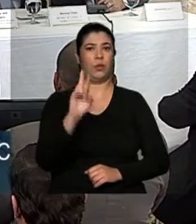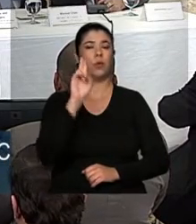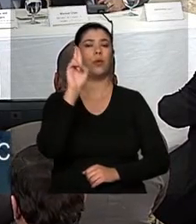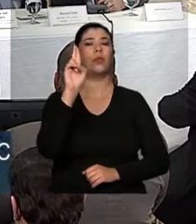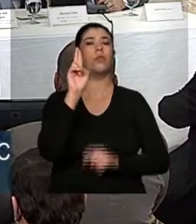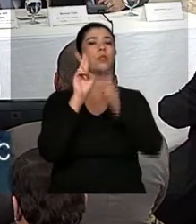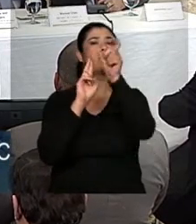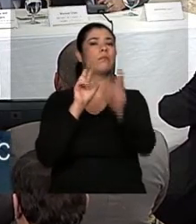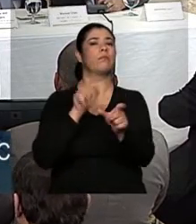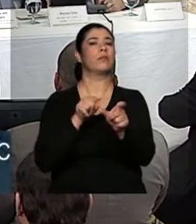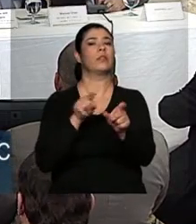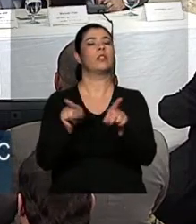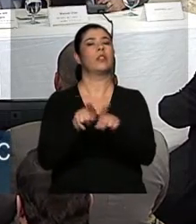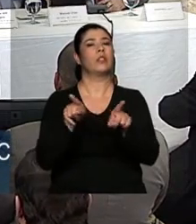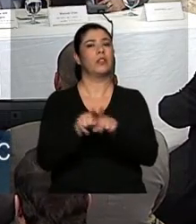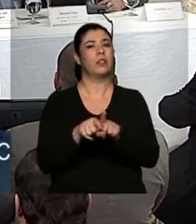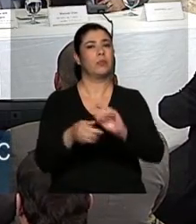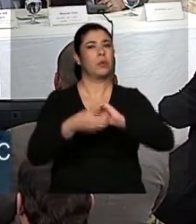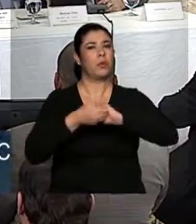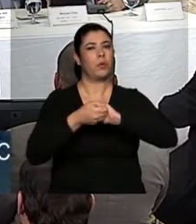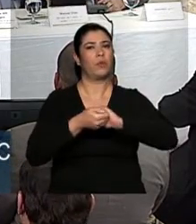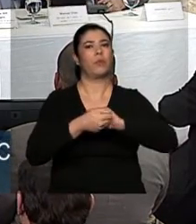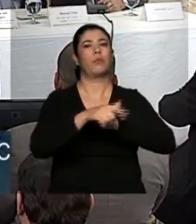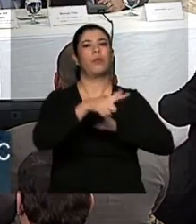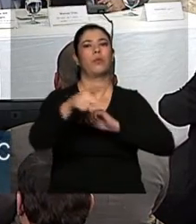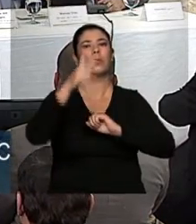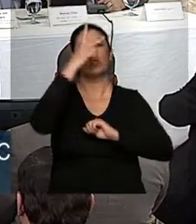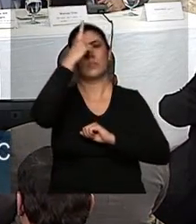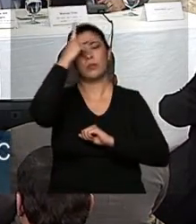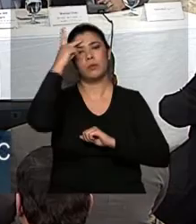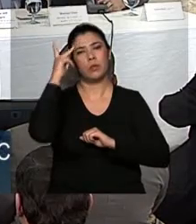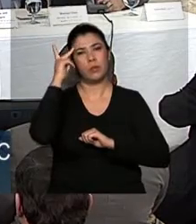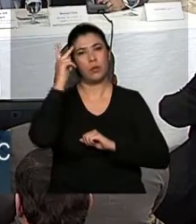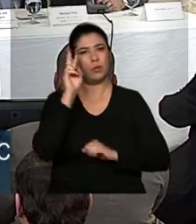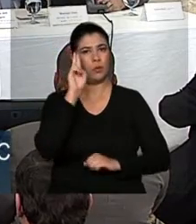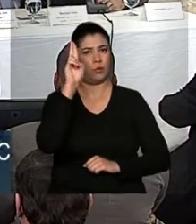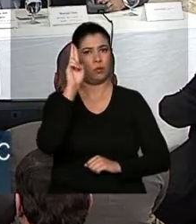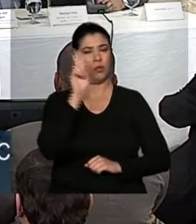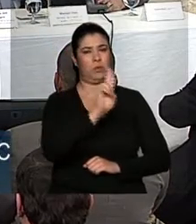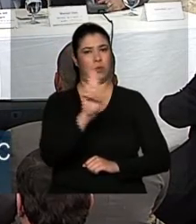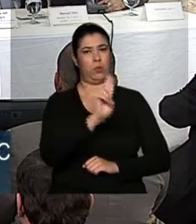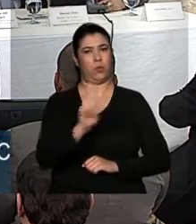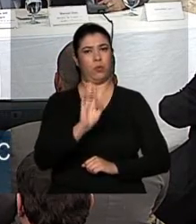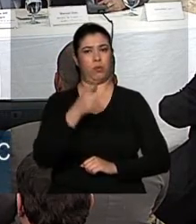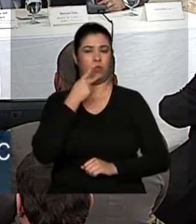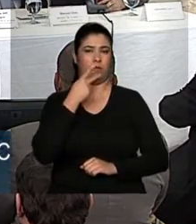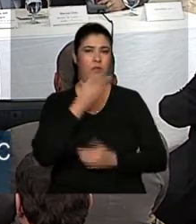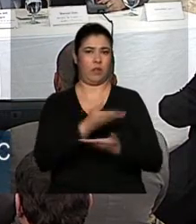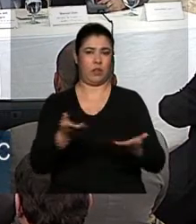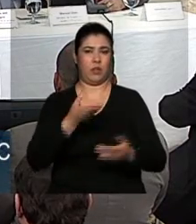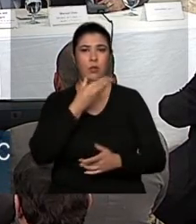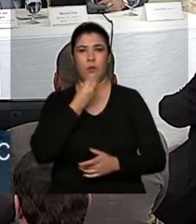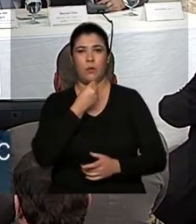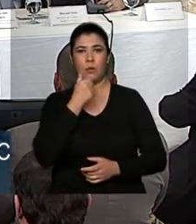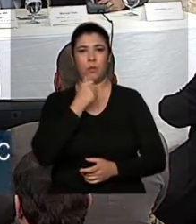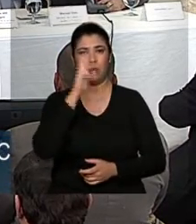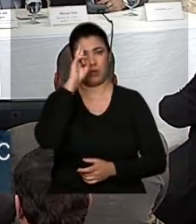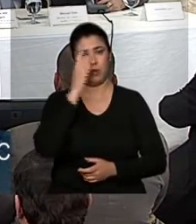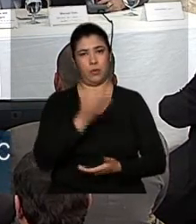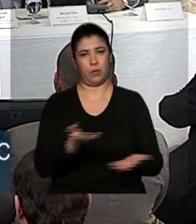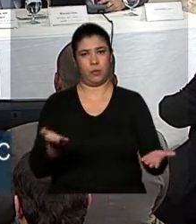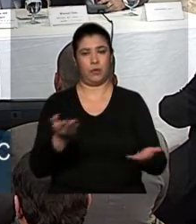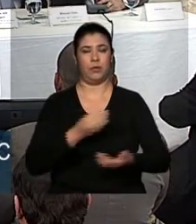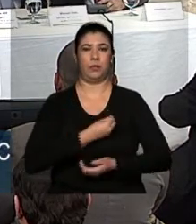quem saúdo as autoridades já nominadas, as senhoras e os senhores.